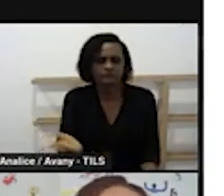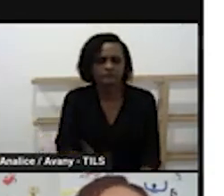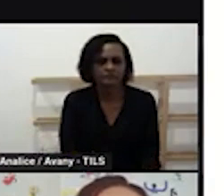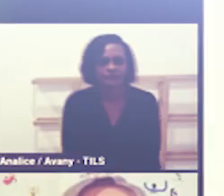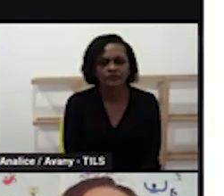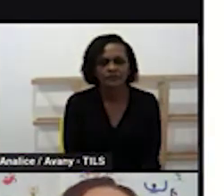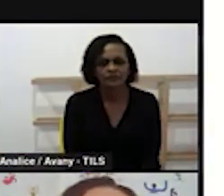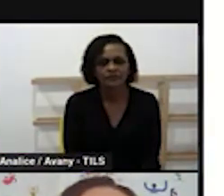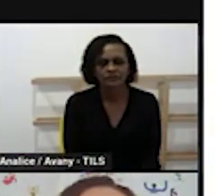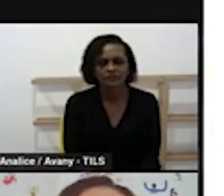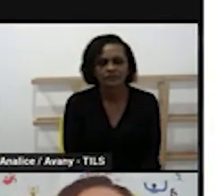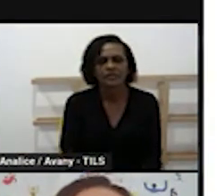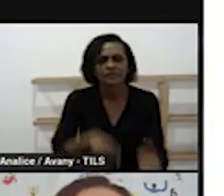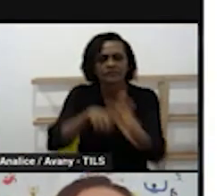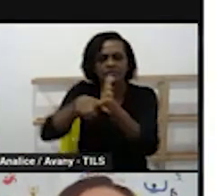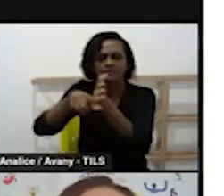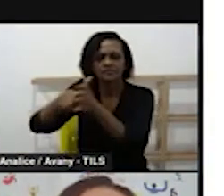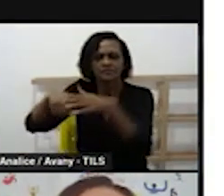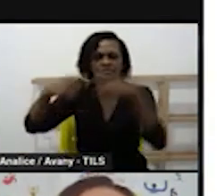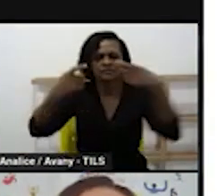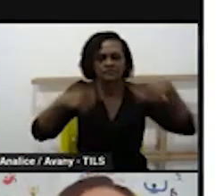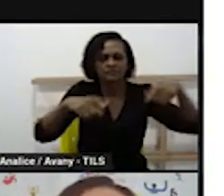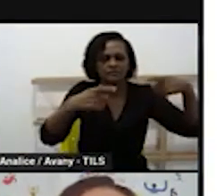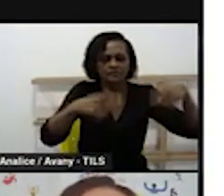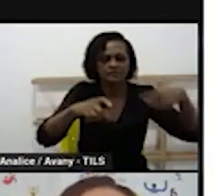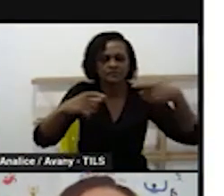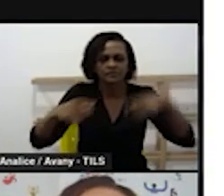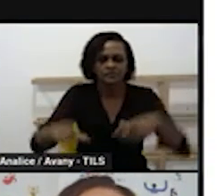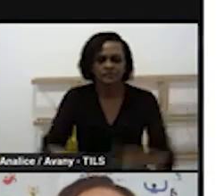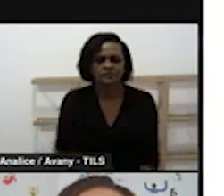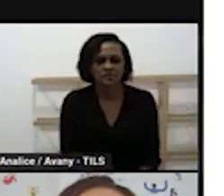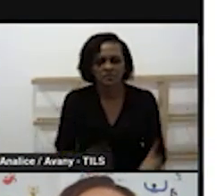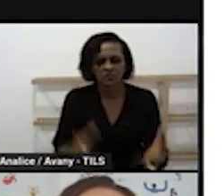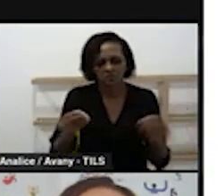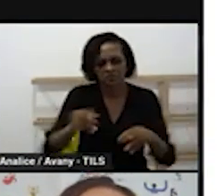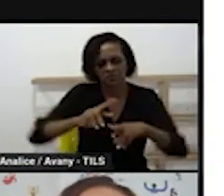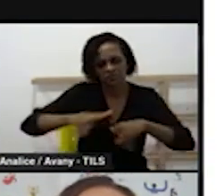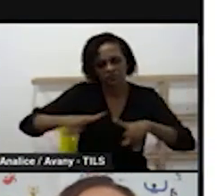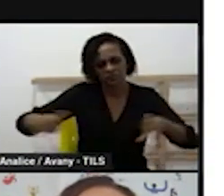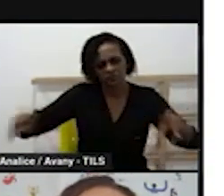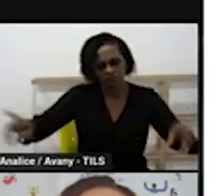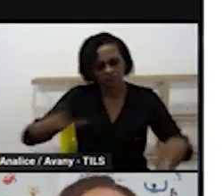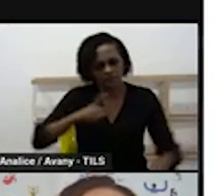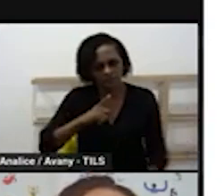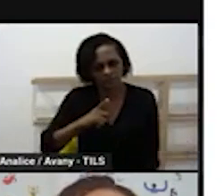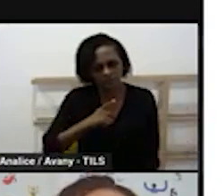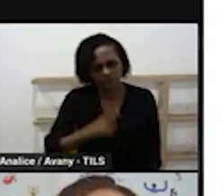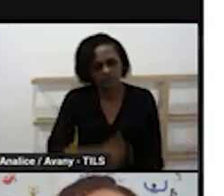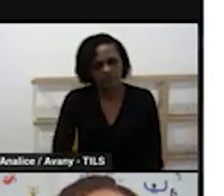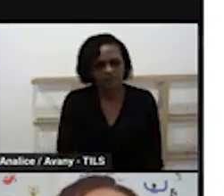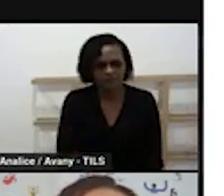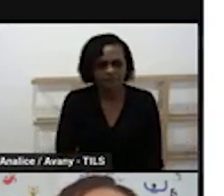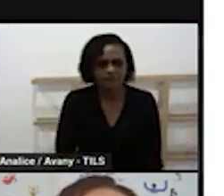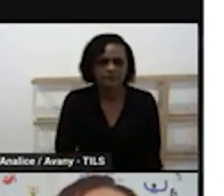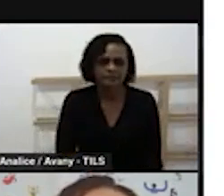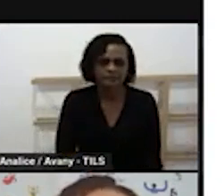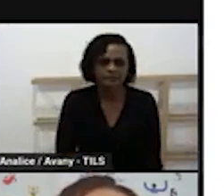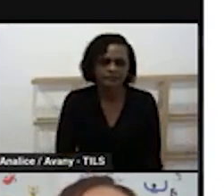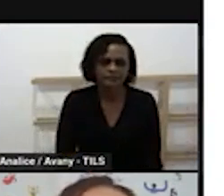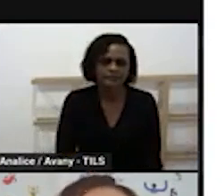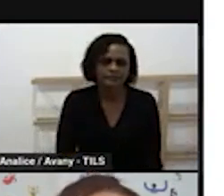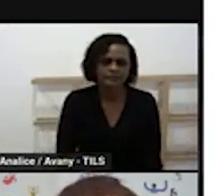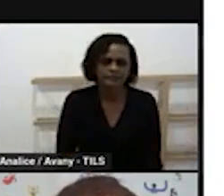assinar na escola aqui as referências Maria Carmen Barbosa Zabalza que traz nesse livro qualidade de educação infantil é que traz essa